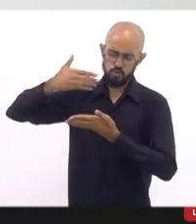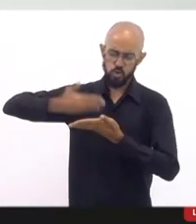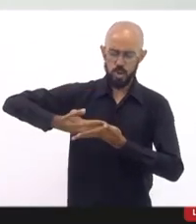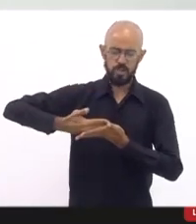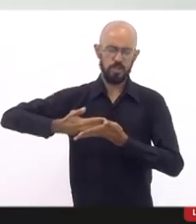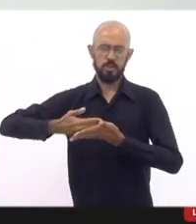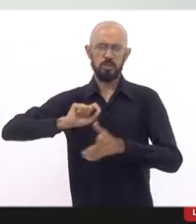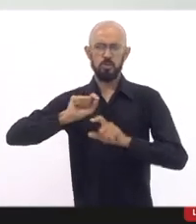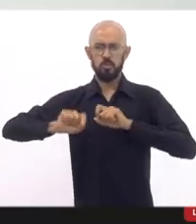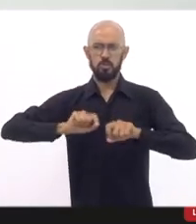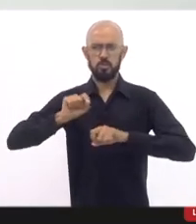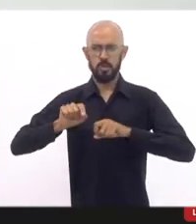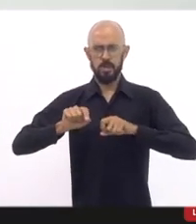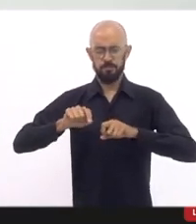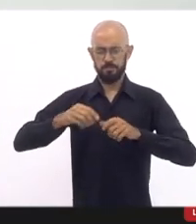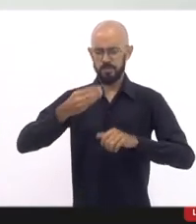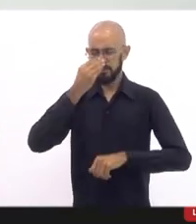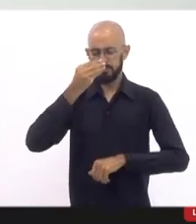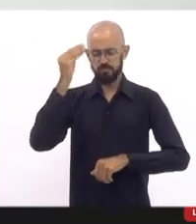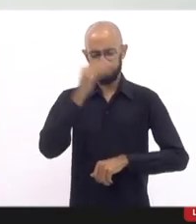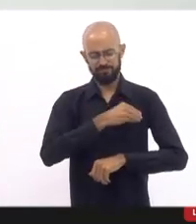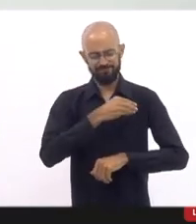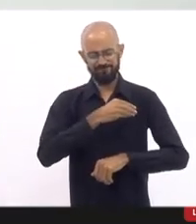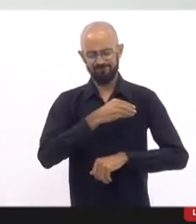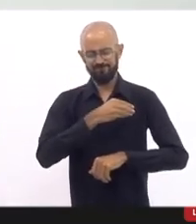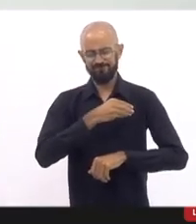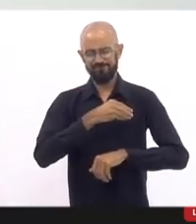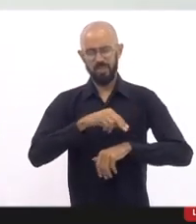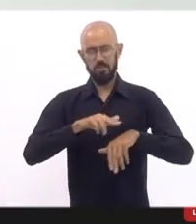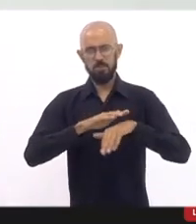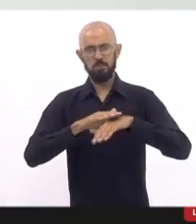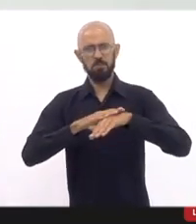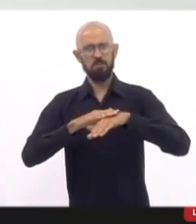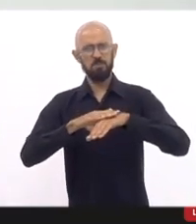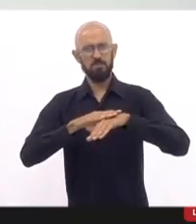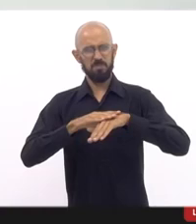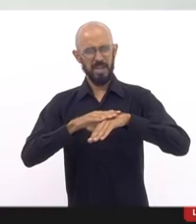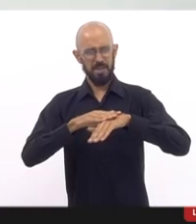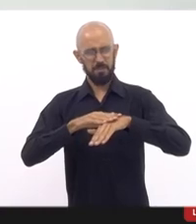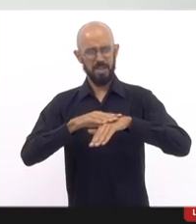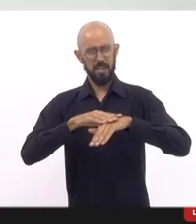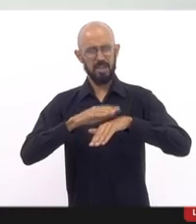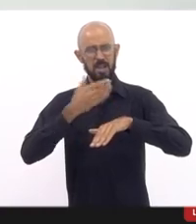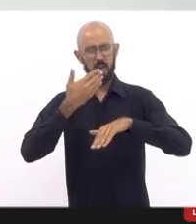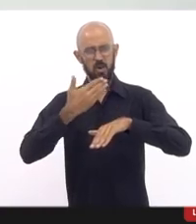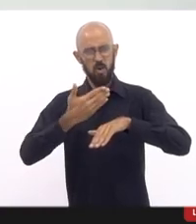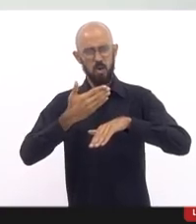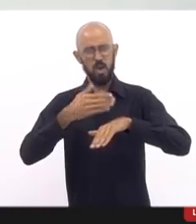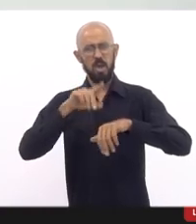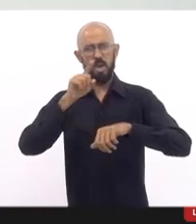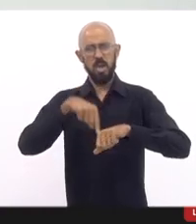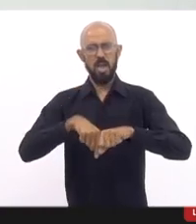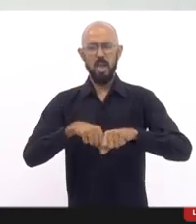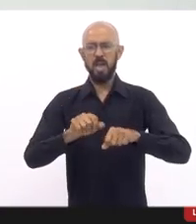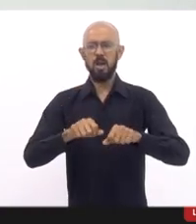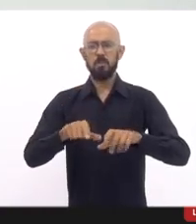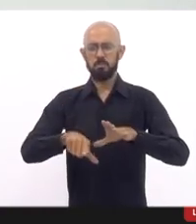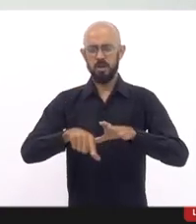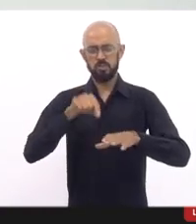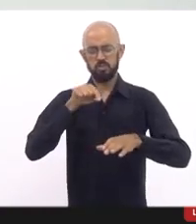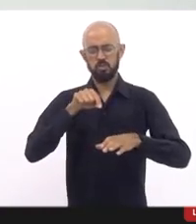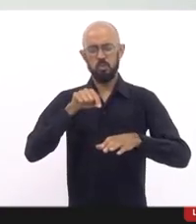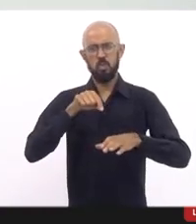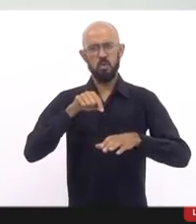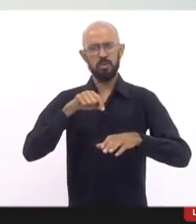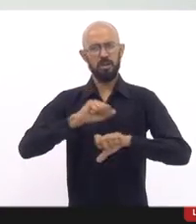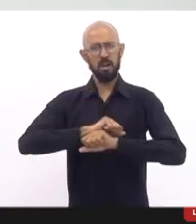seletividade racial ela é uma opção lúcida do regime político e econômico do nosso país, desde